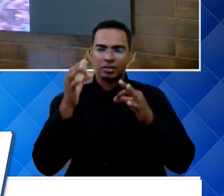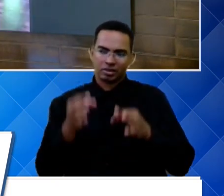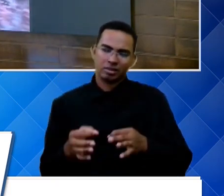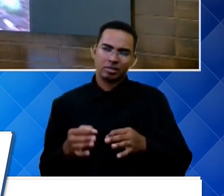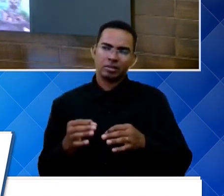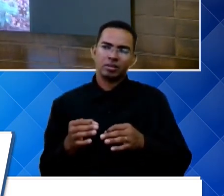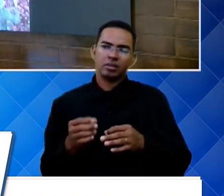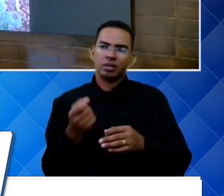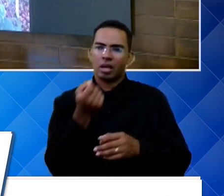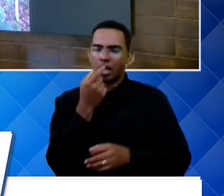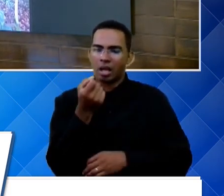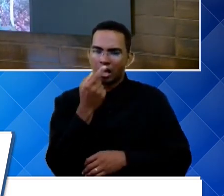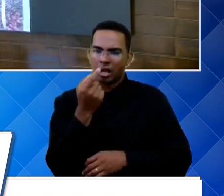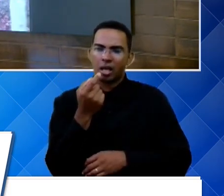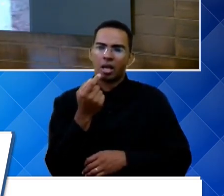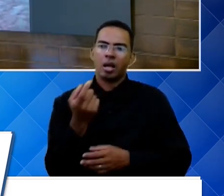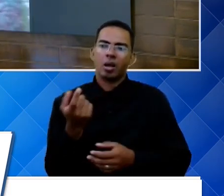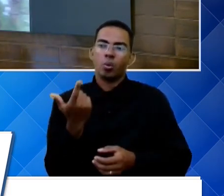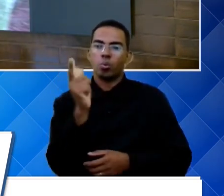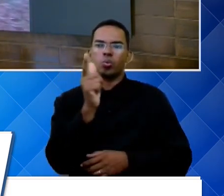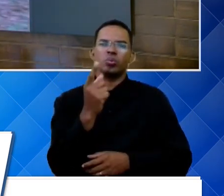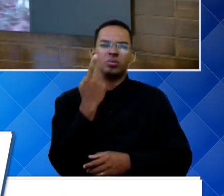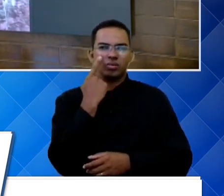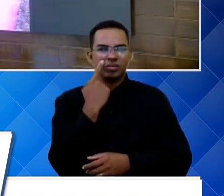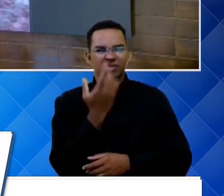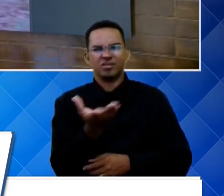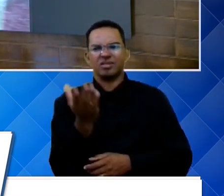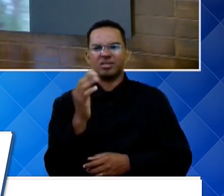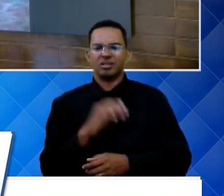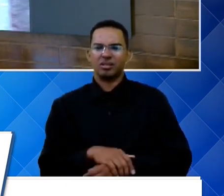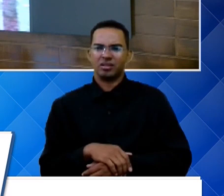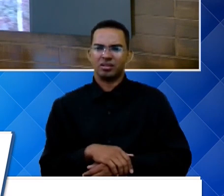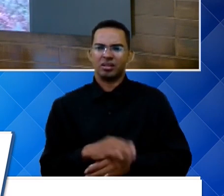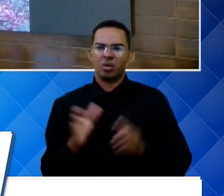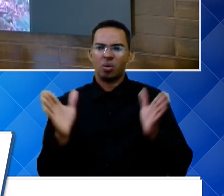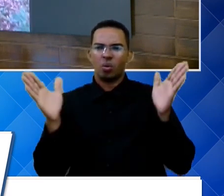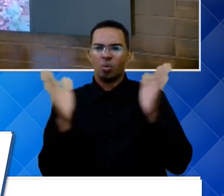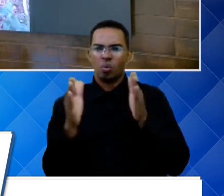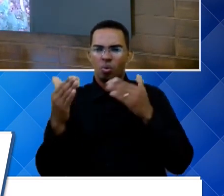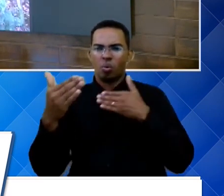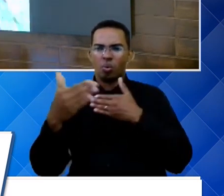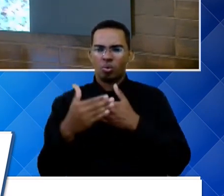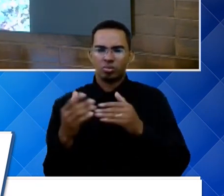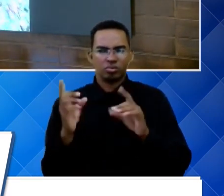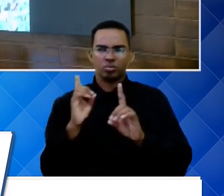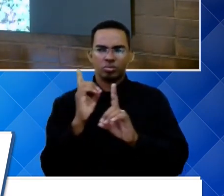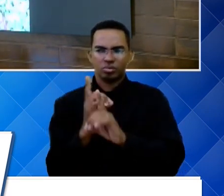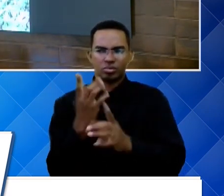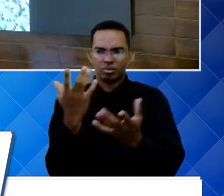antibiótico, anti-inflamatório. Agora o outro, olha aqui, gente. É tudo fechado, ele não deixa aproximar.